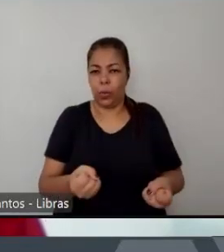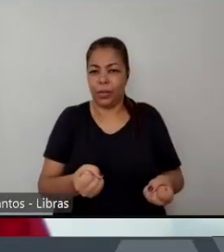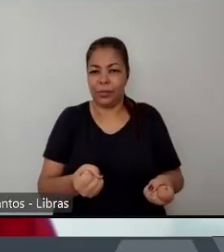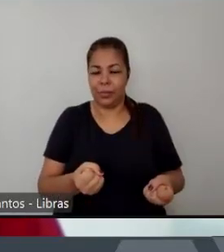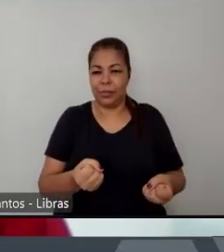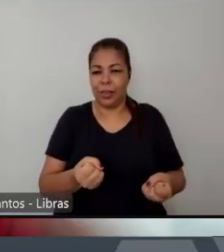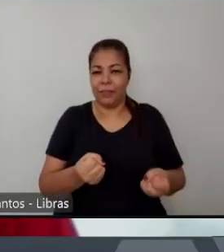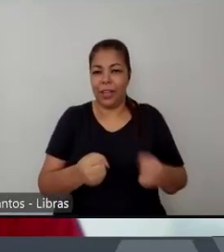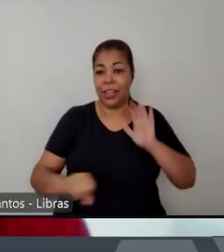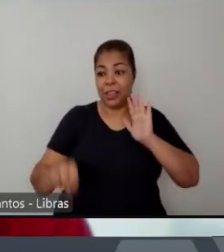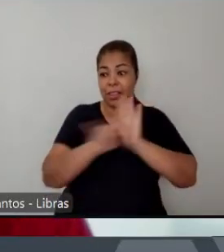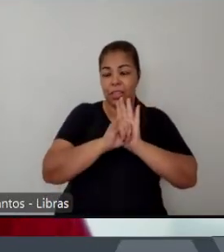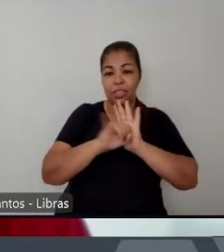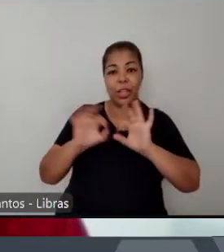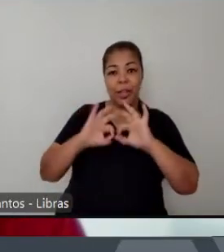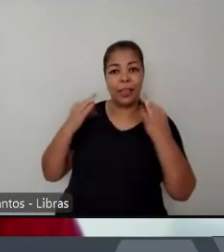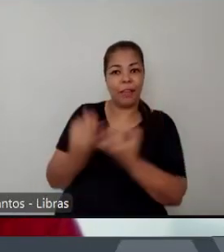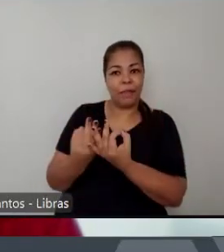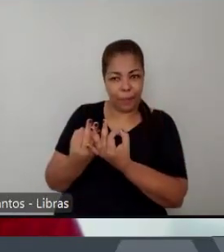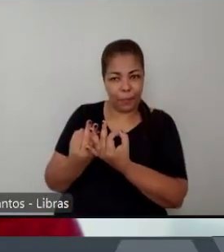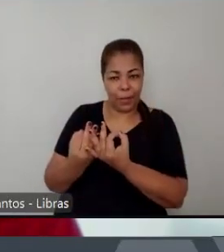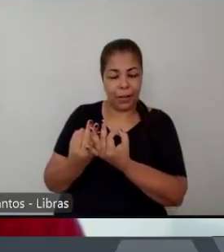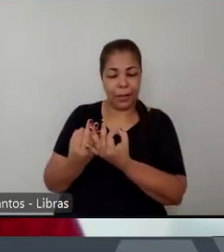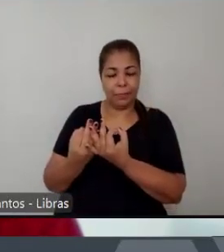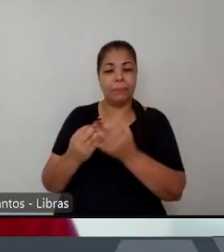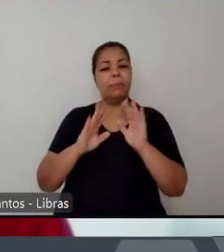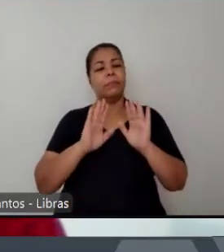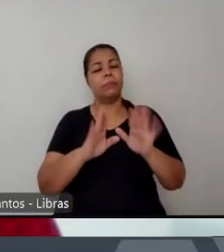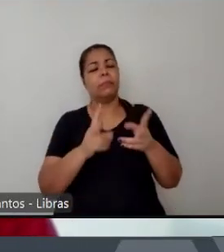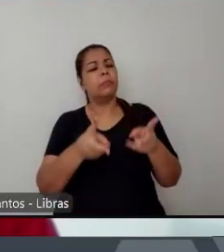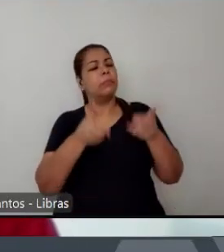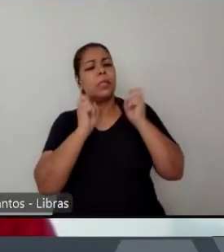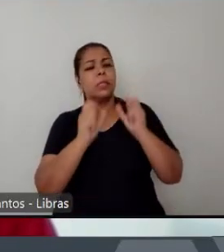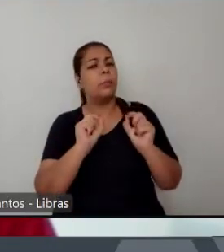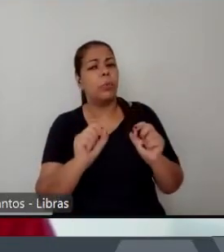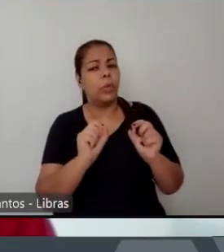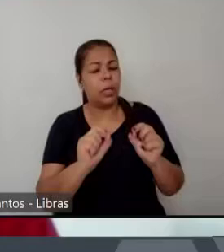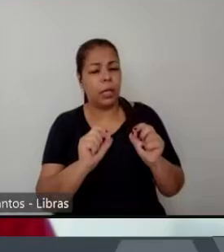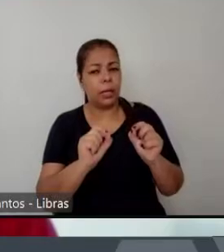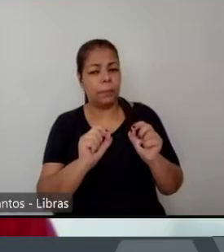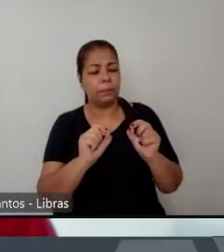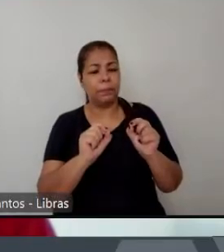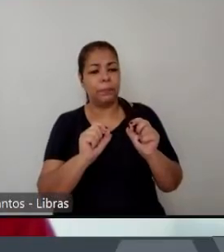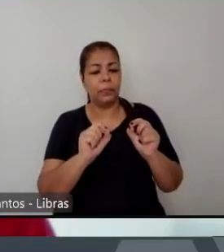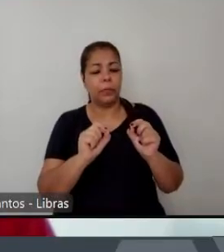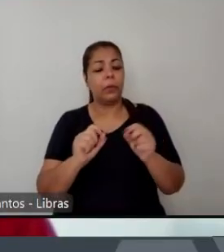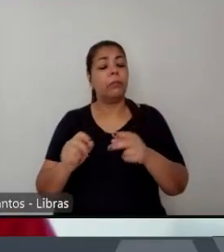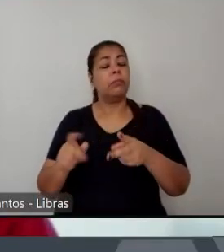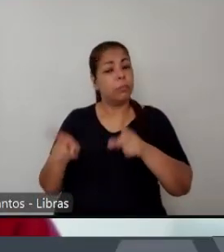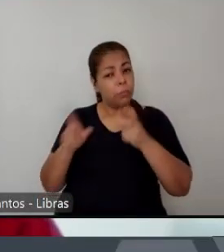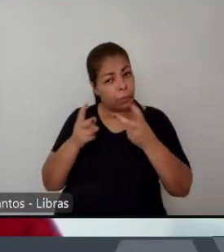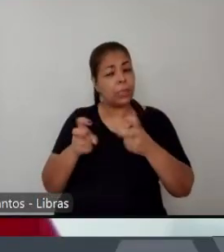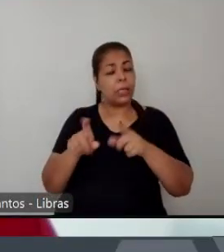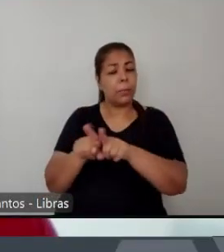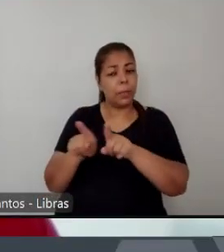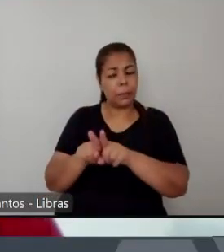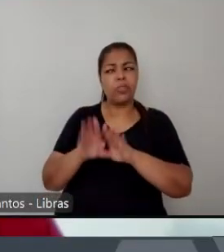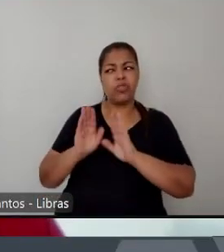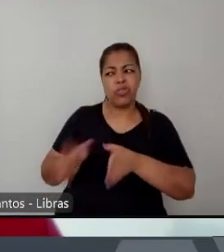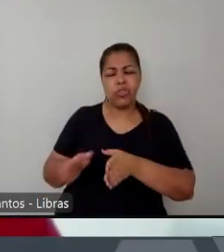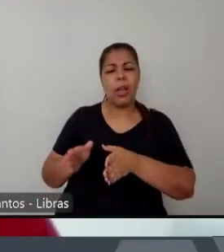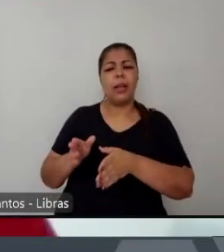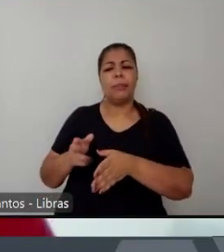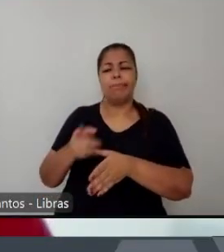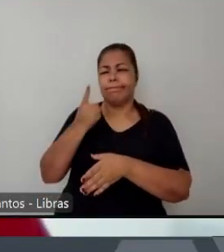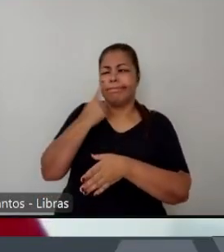identidades viram que os pais mesmo trabalhando e ganhando salário por muito tempo continuaram sendo